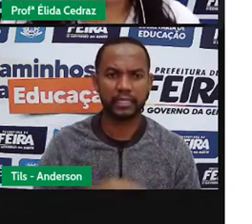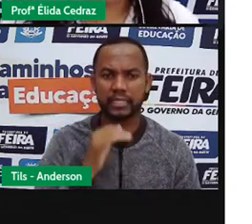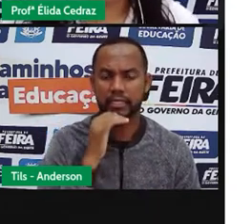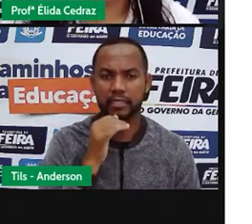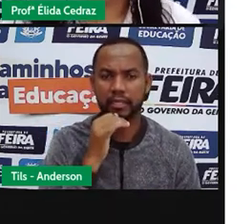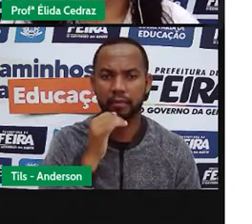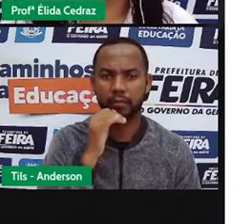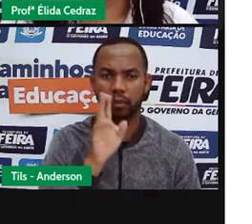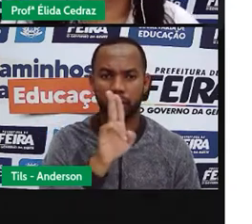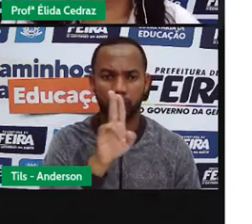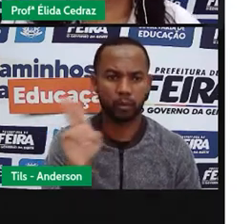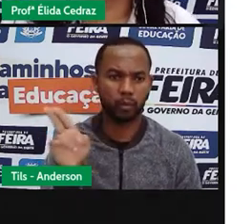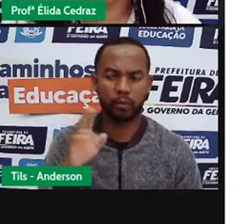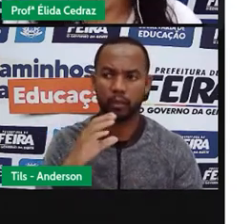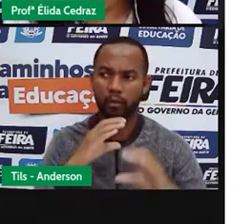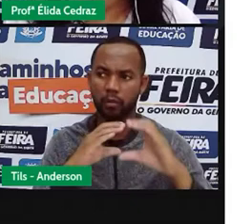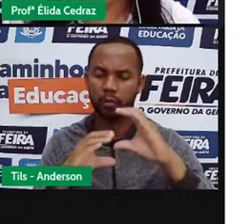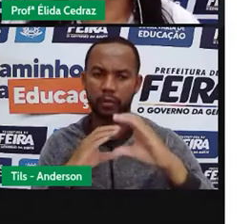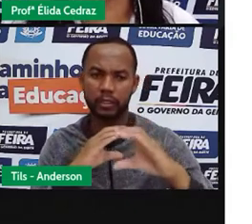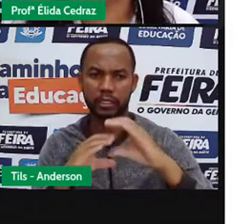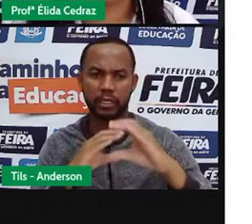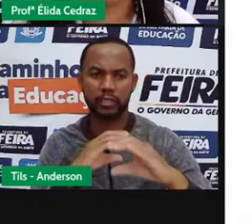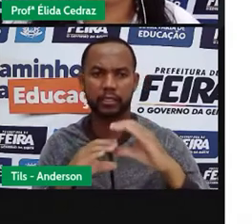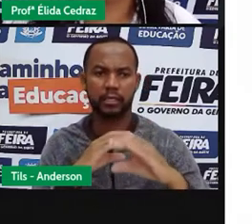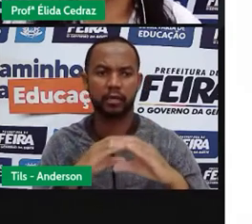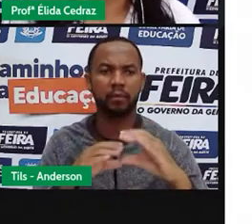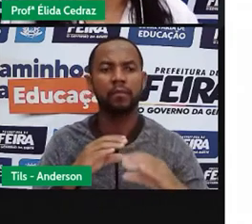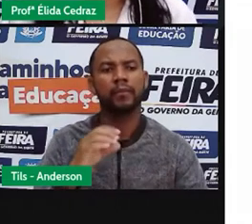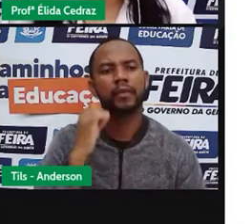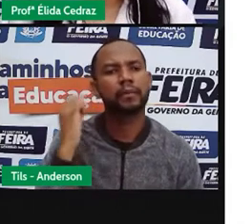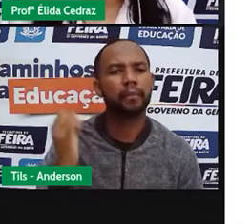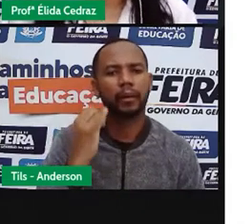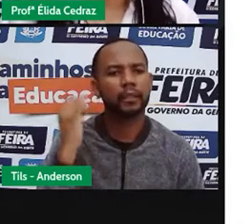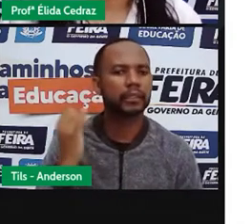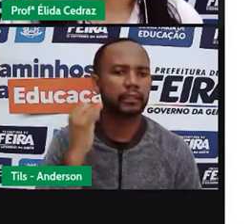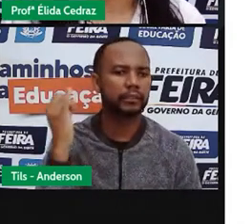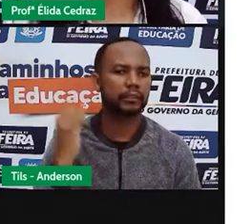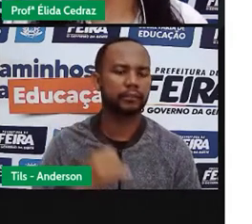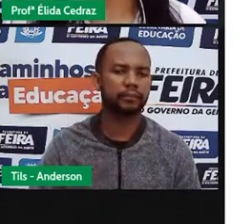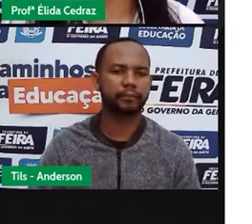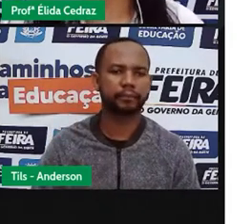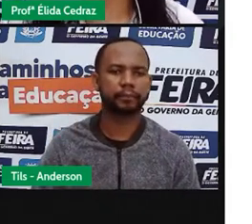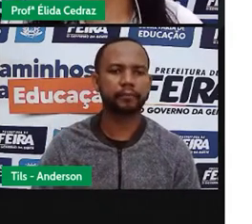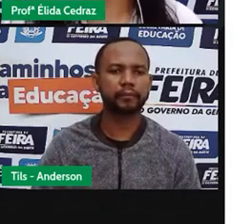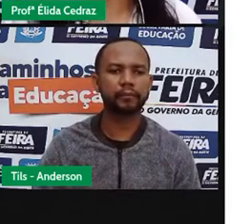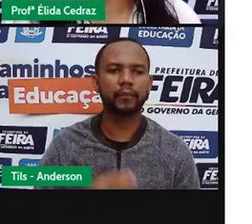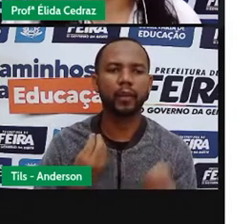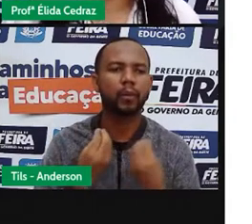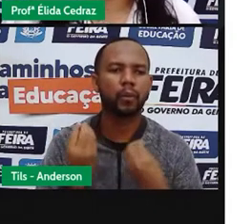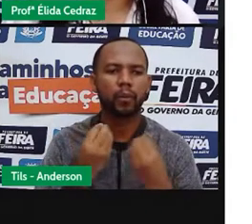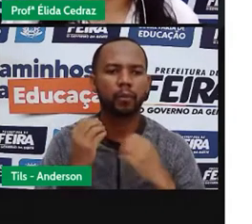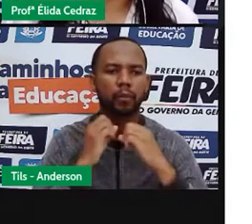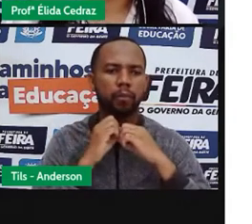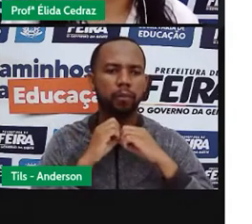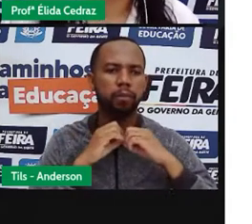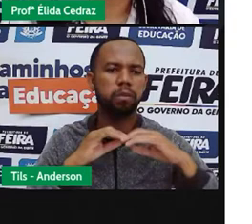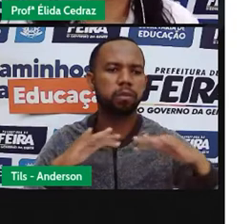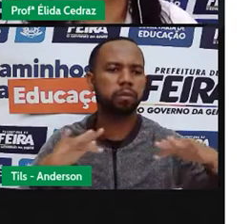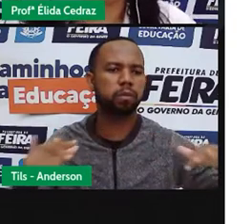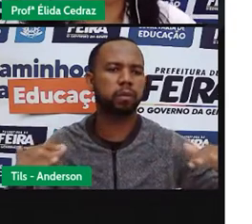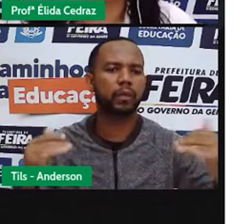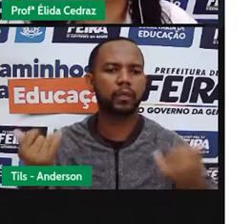nome já diz, ele serve para comunicar. Para difundir informações